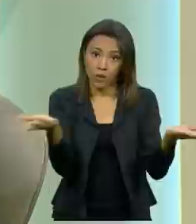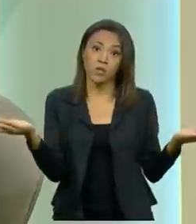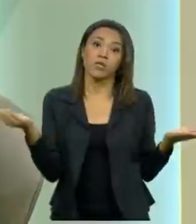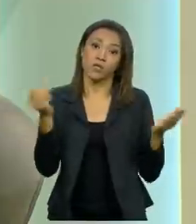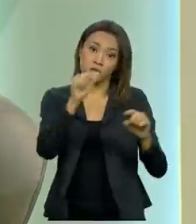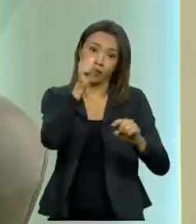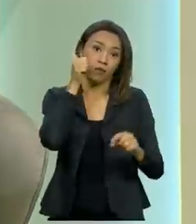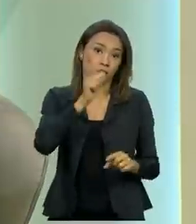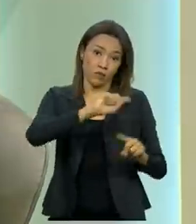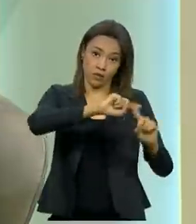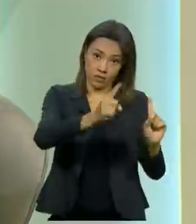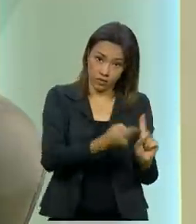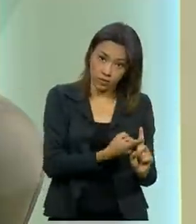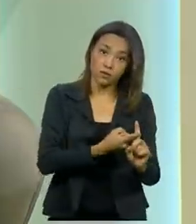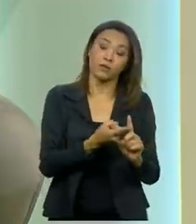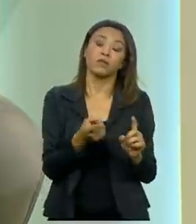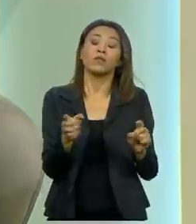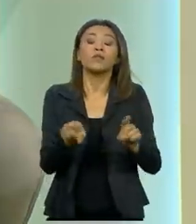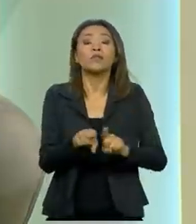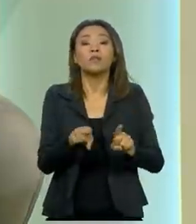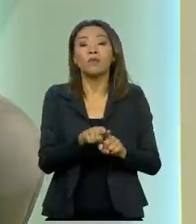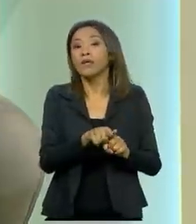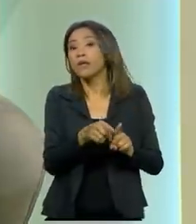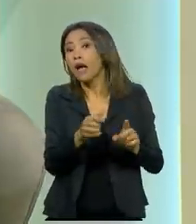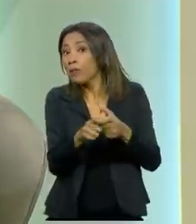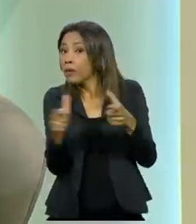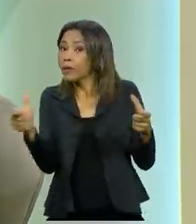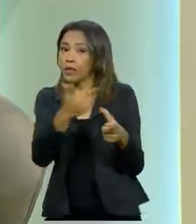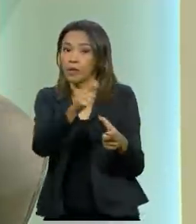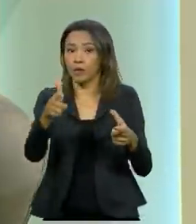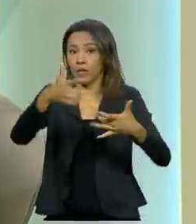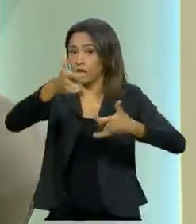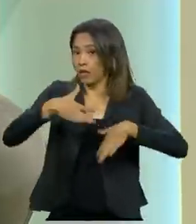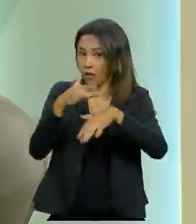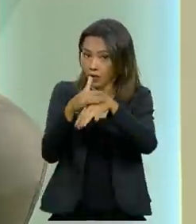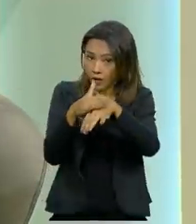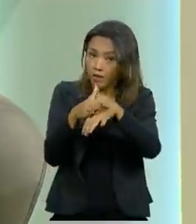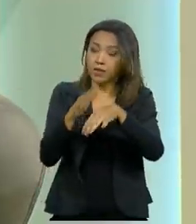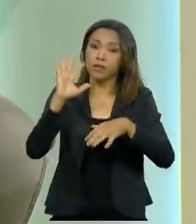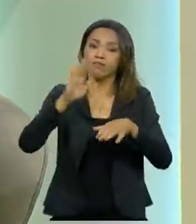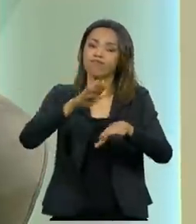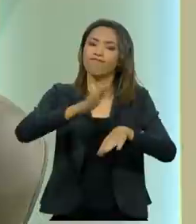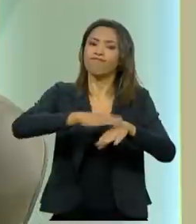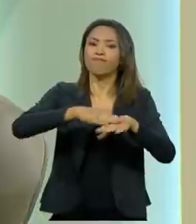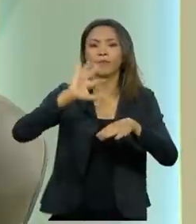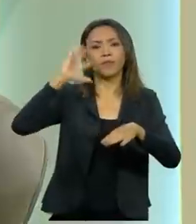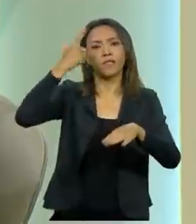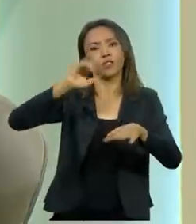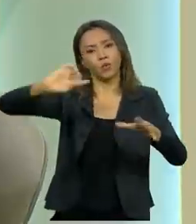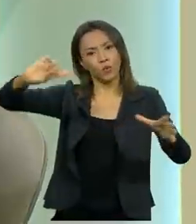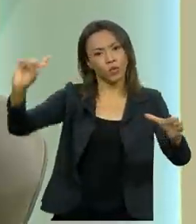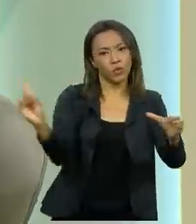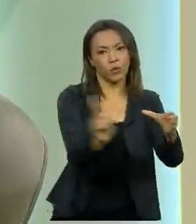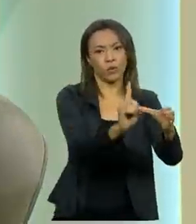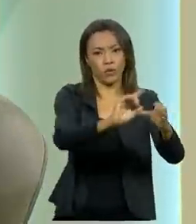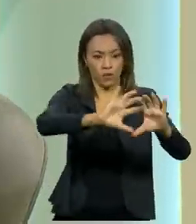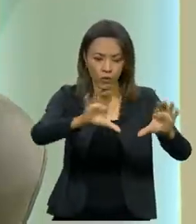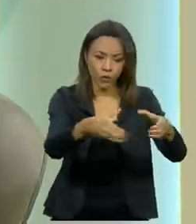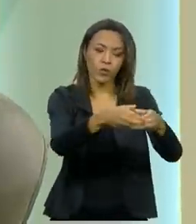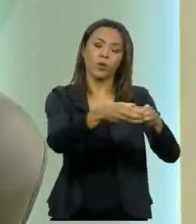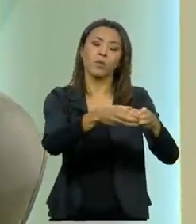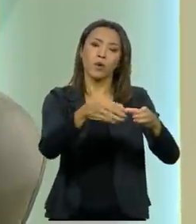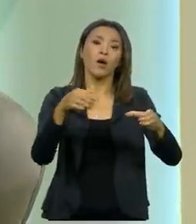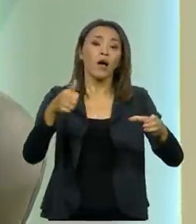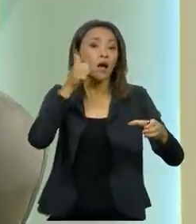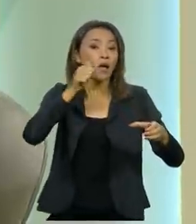gestantes, e boa parte delas sem comorbidades, decidiu-se incluir as gestantes no Programa Nacional